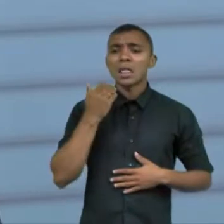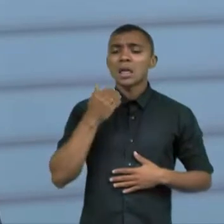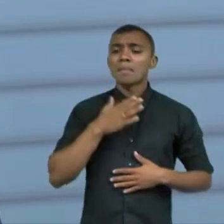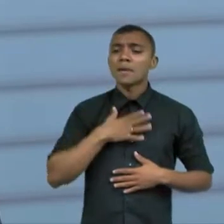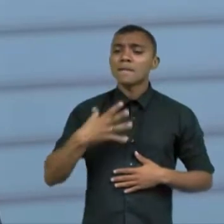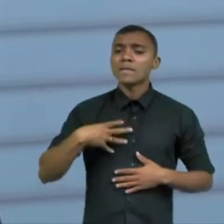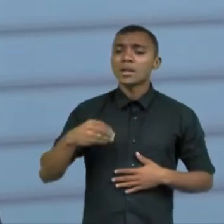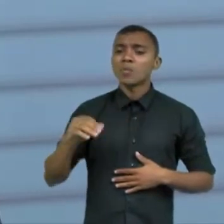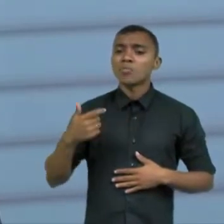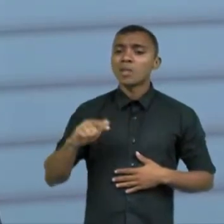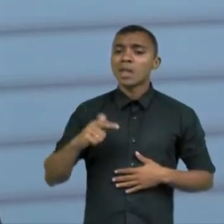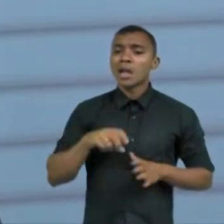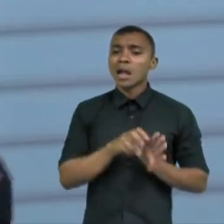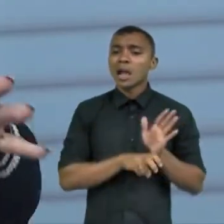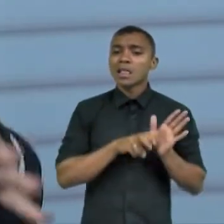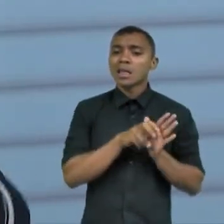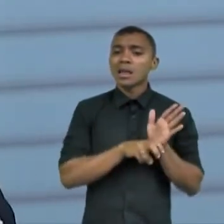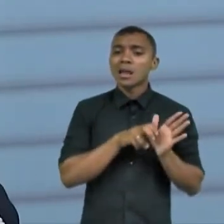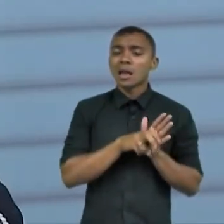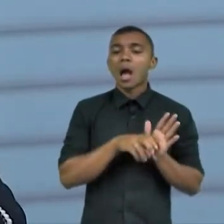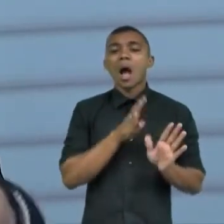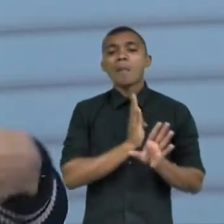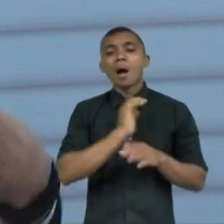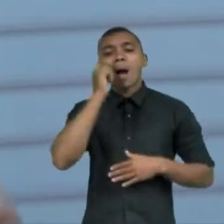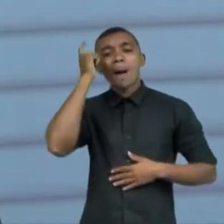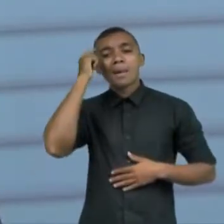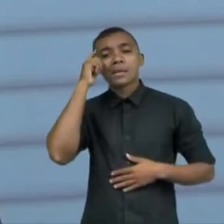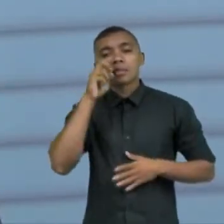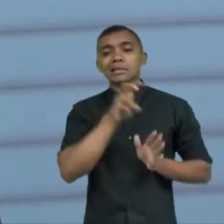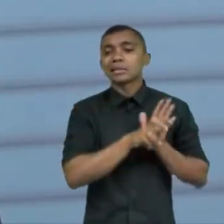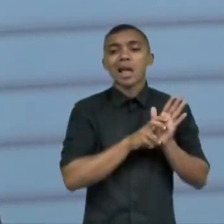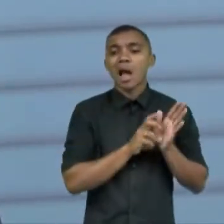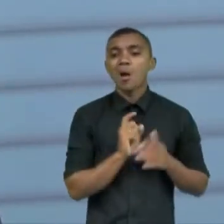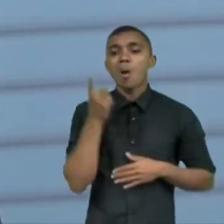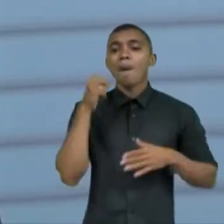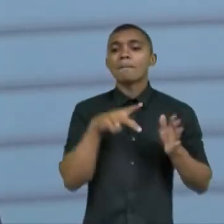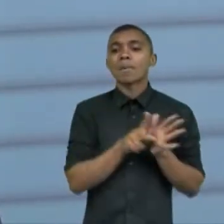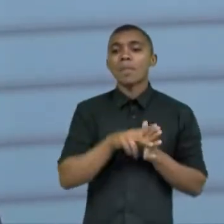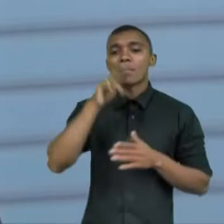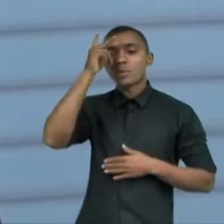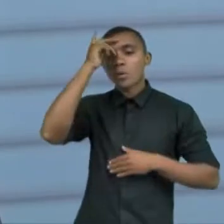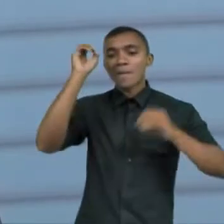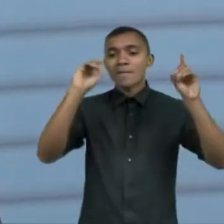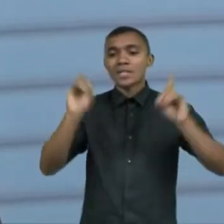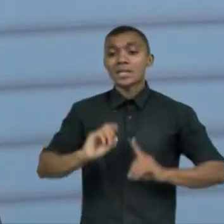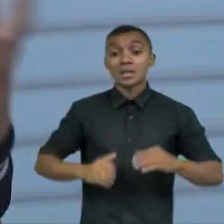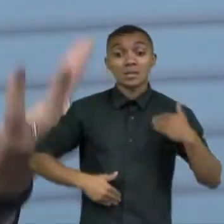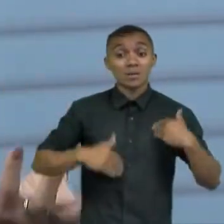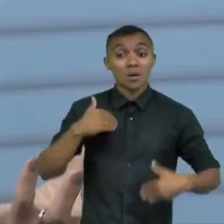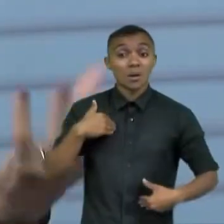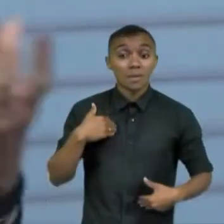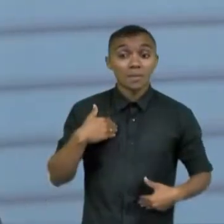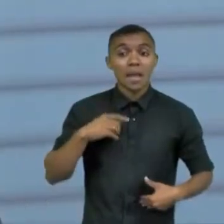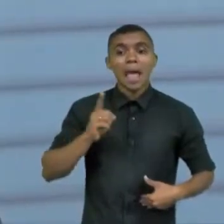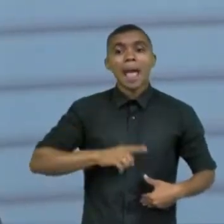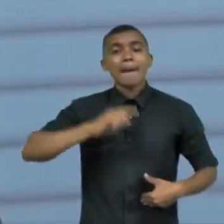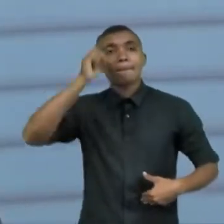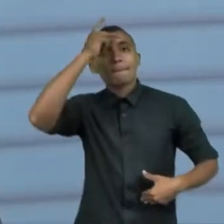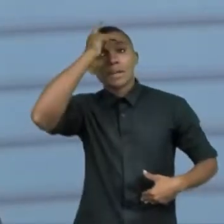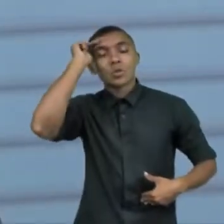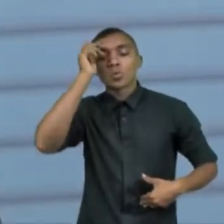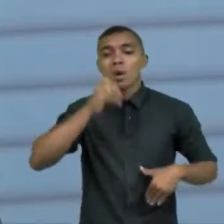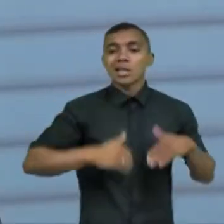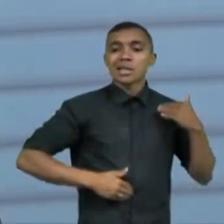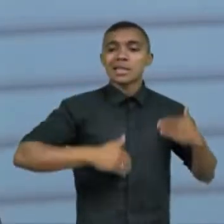roda porque acha que aquele símbolo ele é único exclusivamente para deficiente físico a pessoa com deficiência